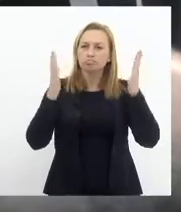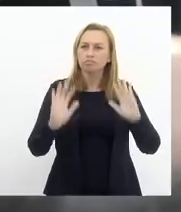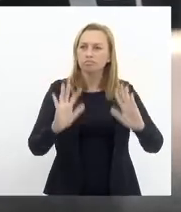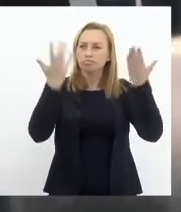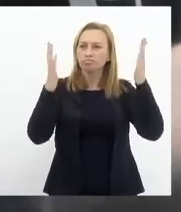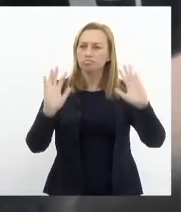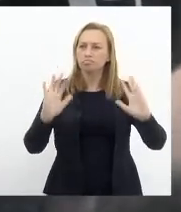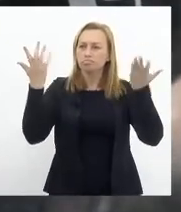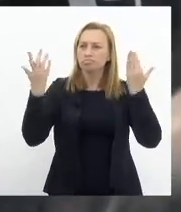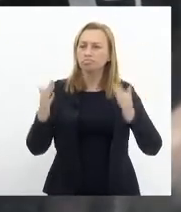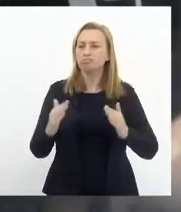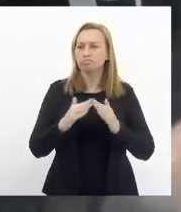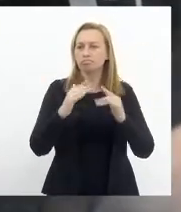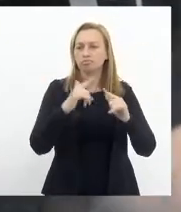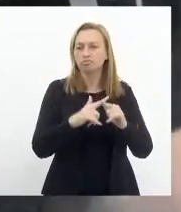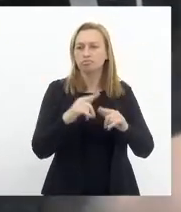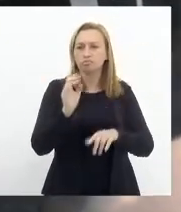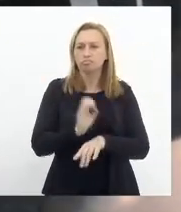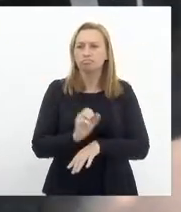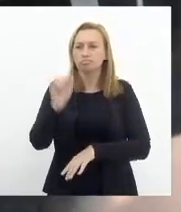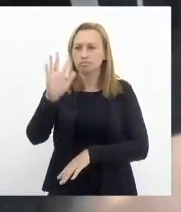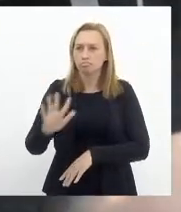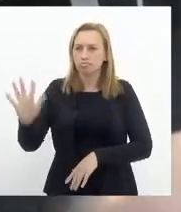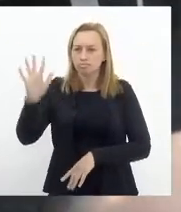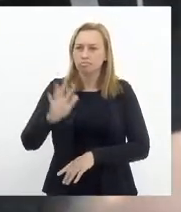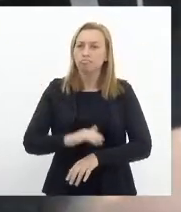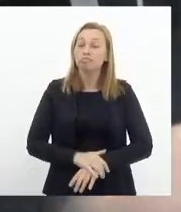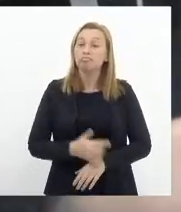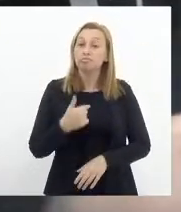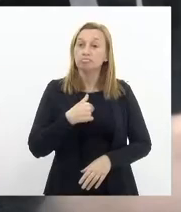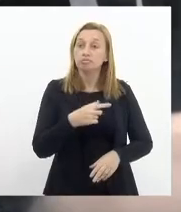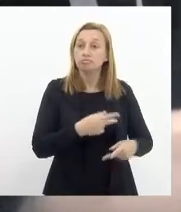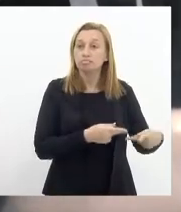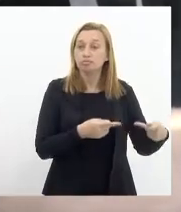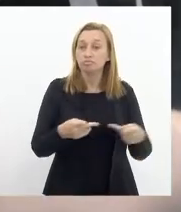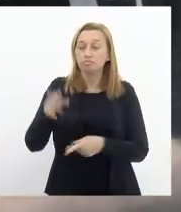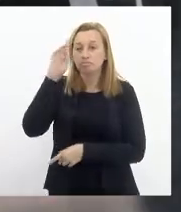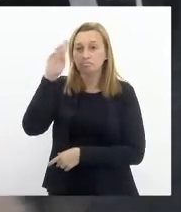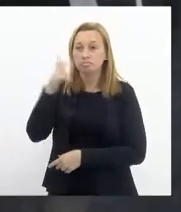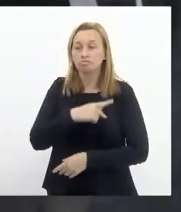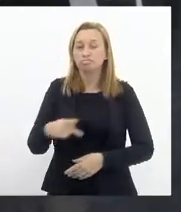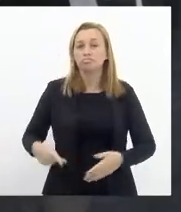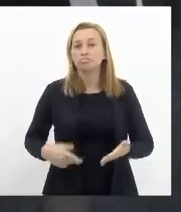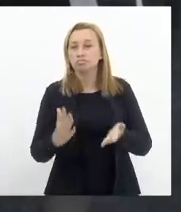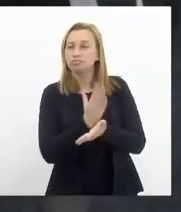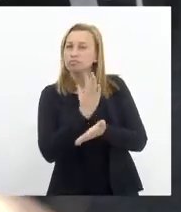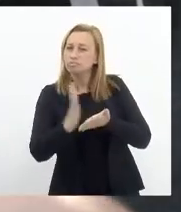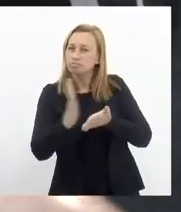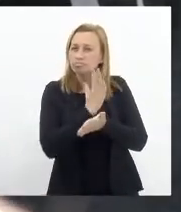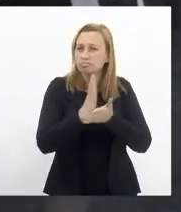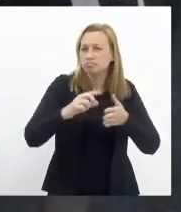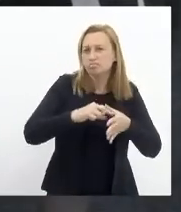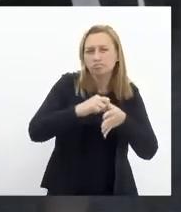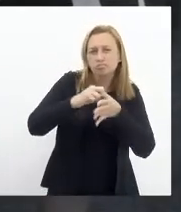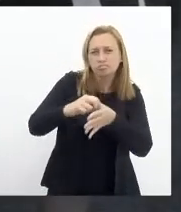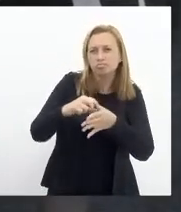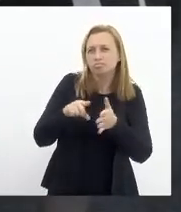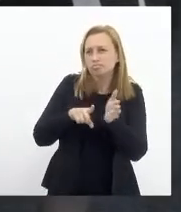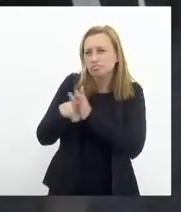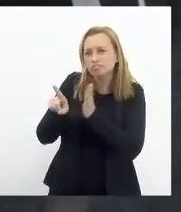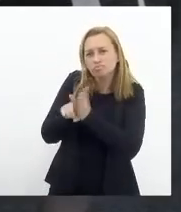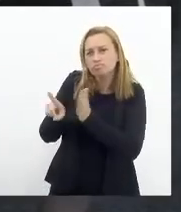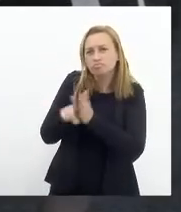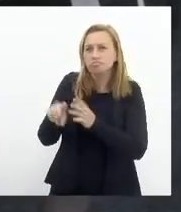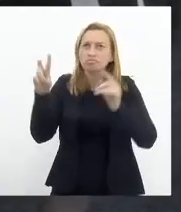no estado inteiro por onde eu passo senhor presidente alguns líderes me questionam sobre a